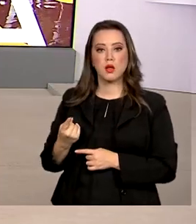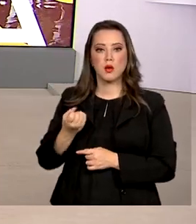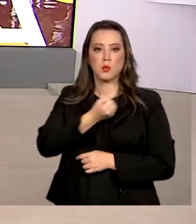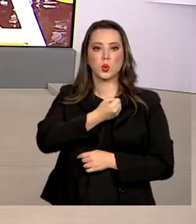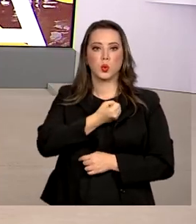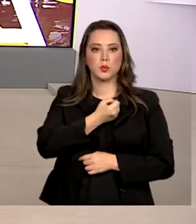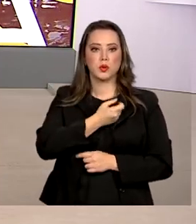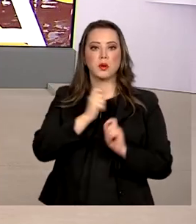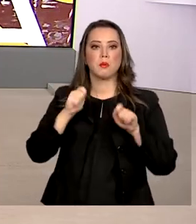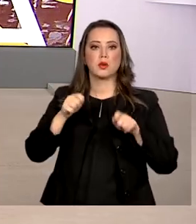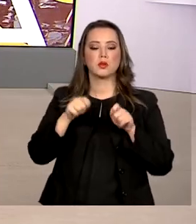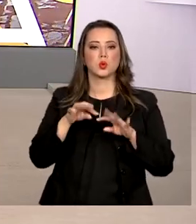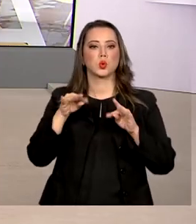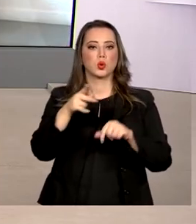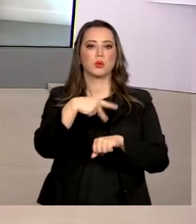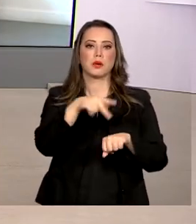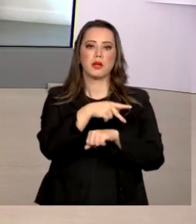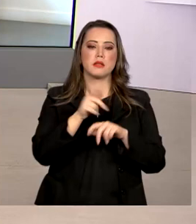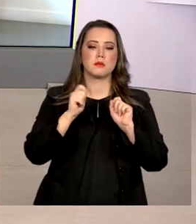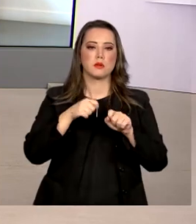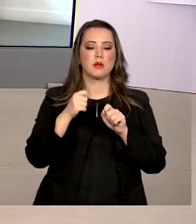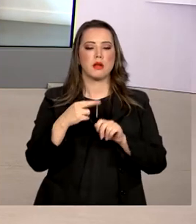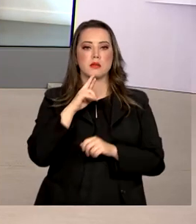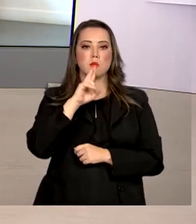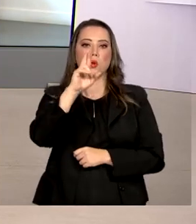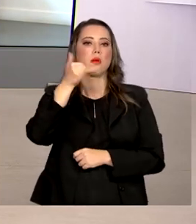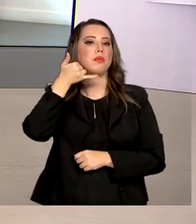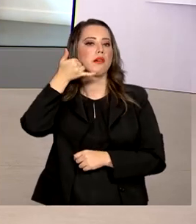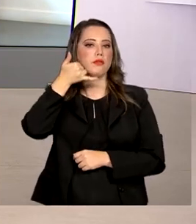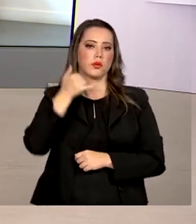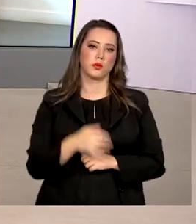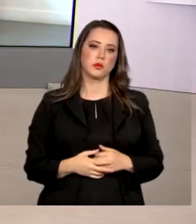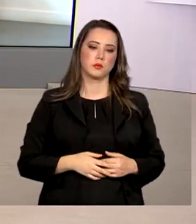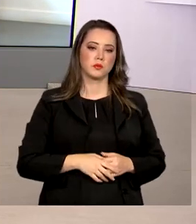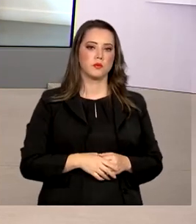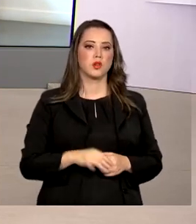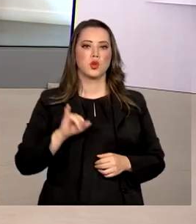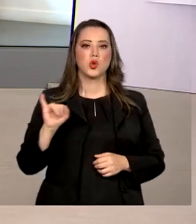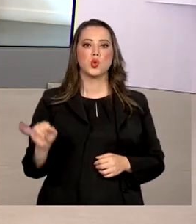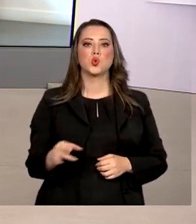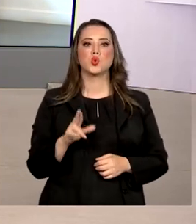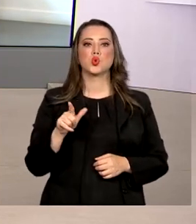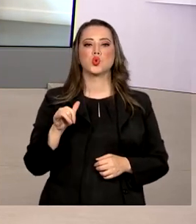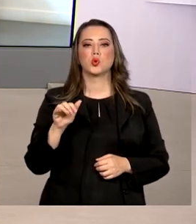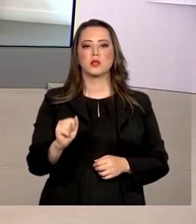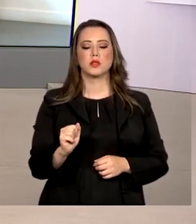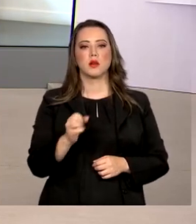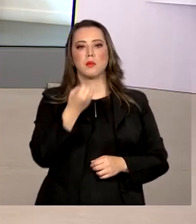os estados do país. Vamos a São Paulo. Júlia Ballarini tem as informações pra gente. Júlia, bom dia.